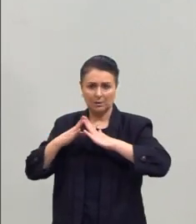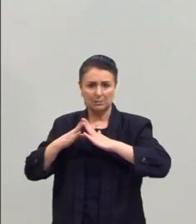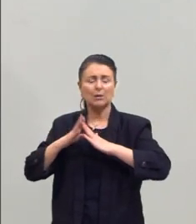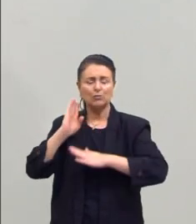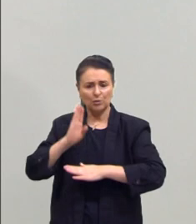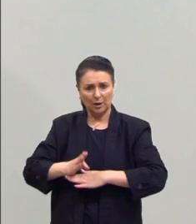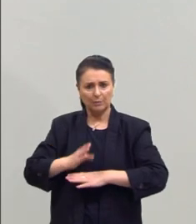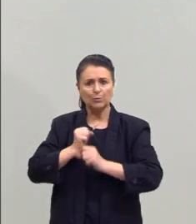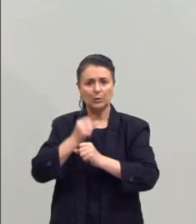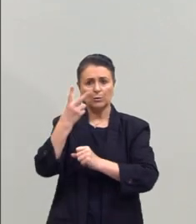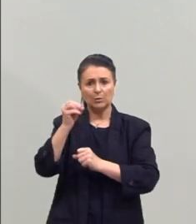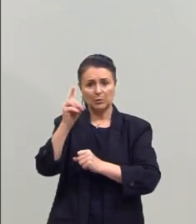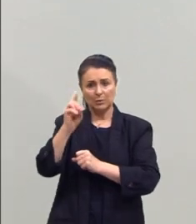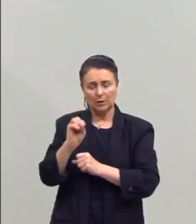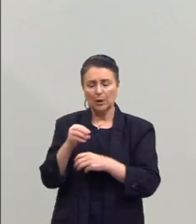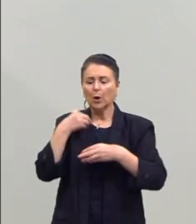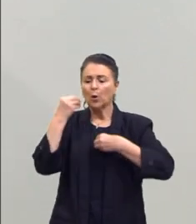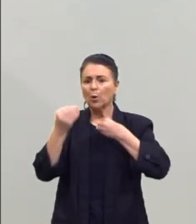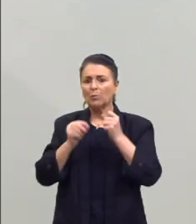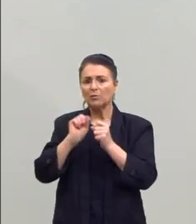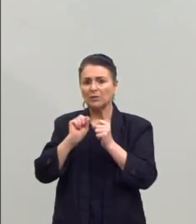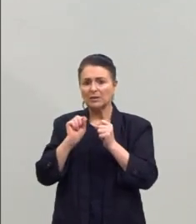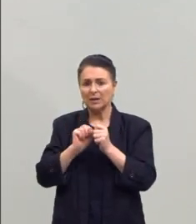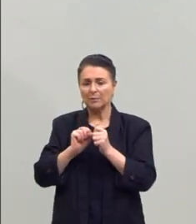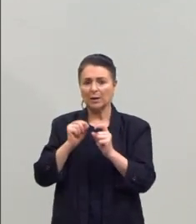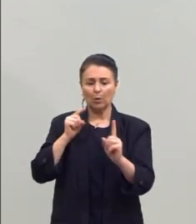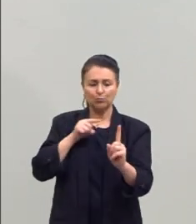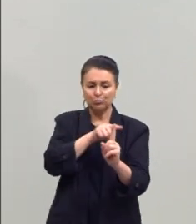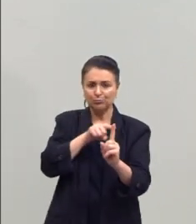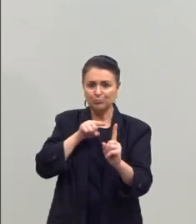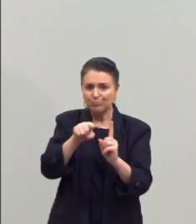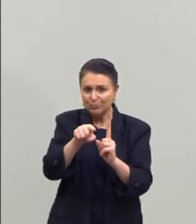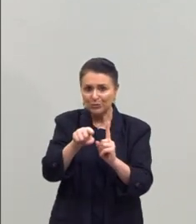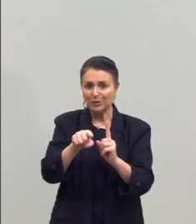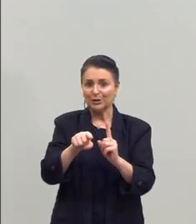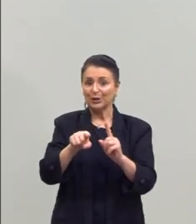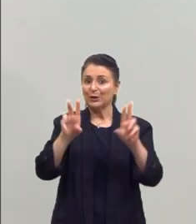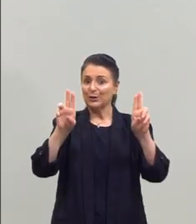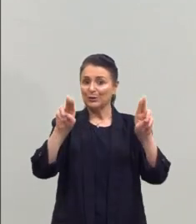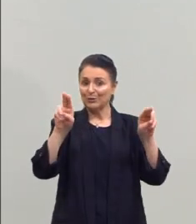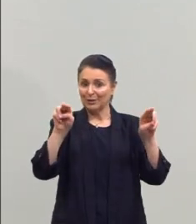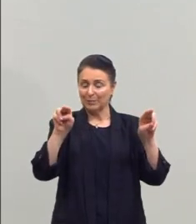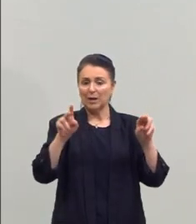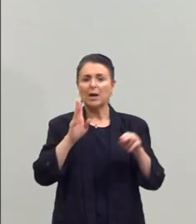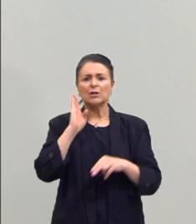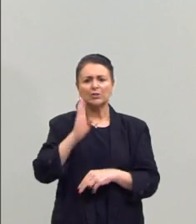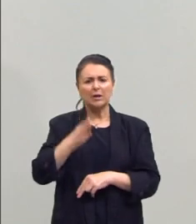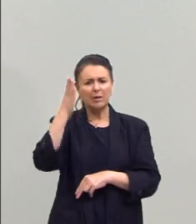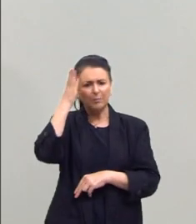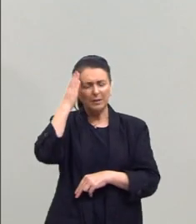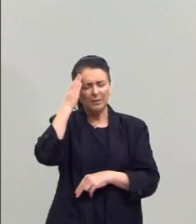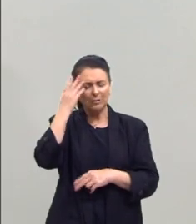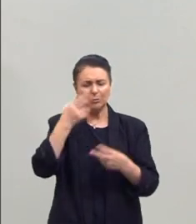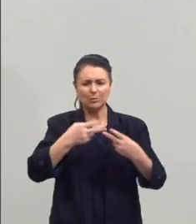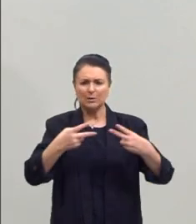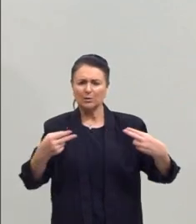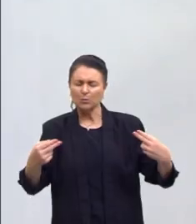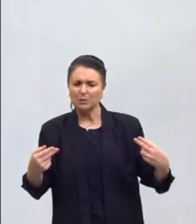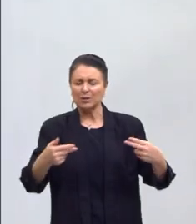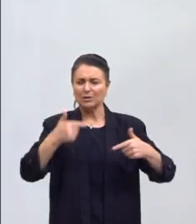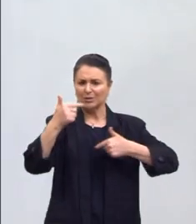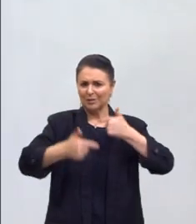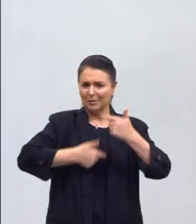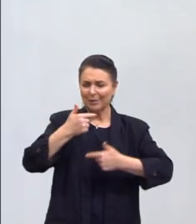isso. Como é que a gente faria, então, para não tangenciar nem fugir desses temas? Já que a gente está pensando em todas essas questões de trabalho